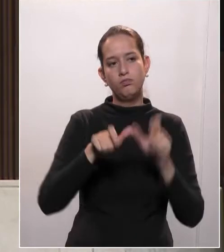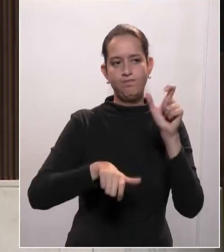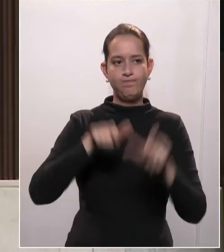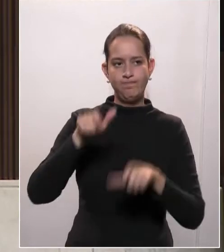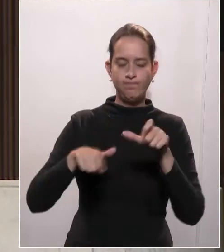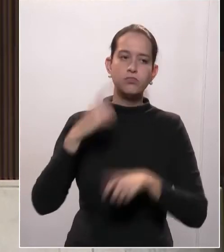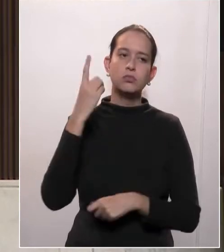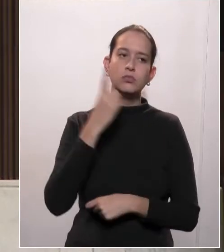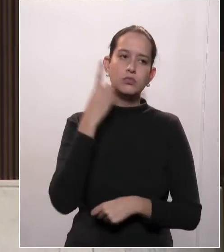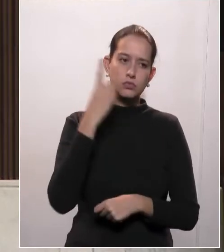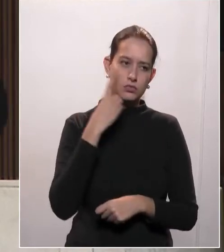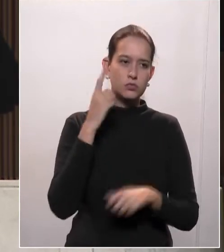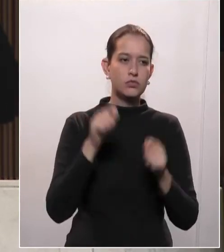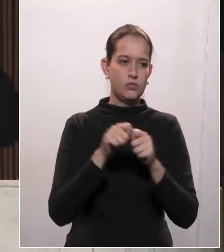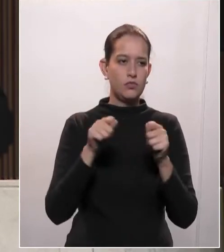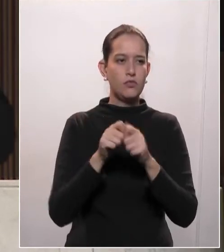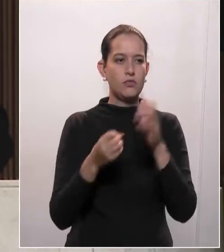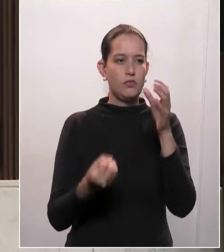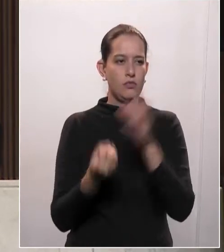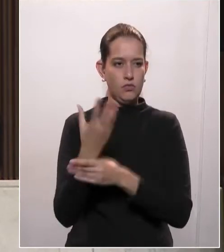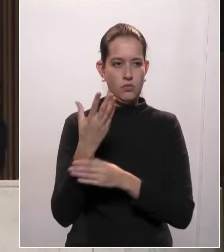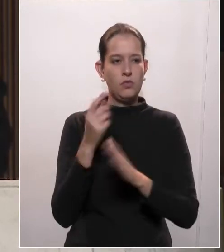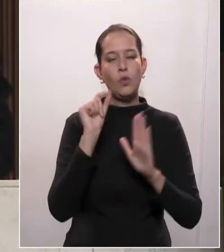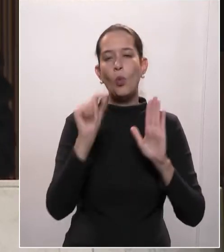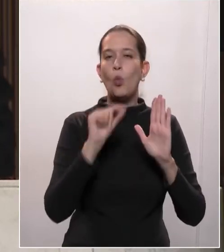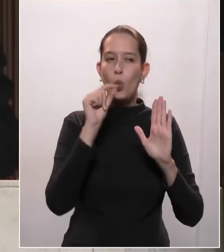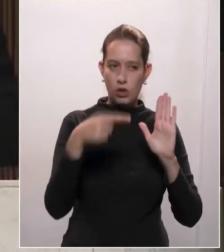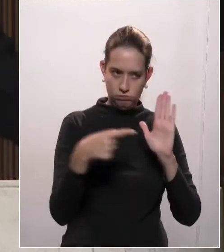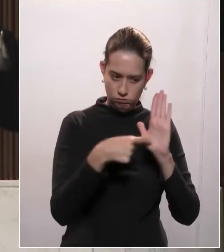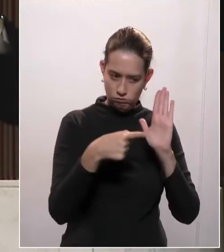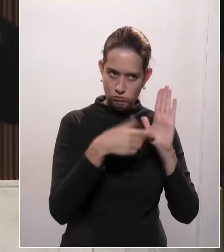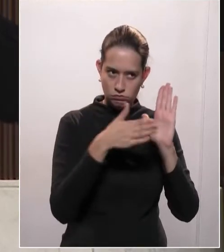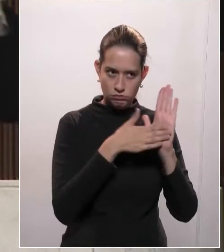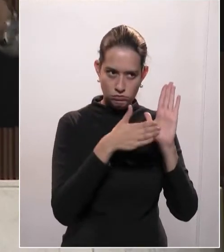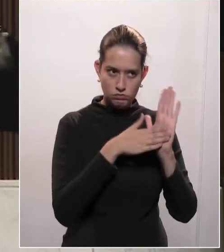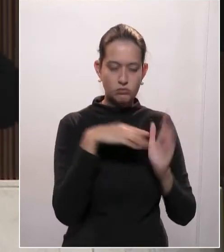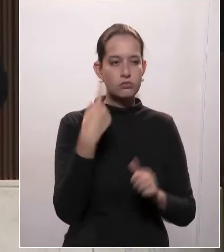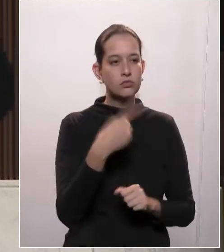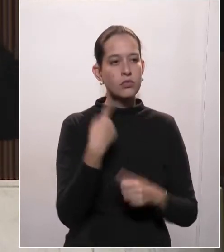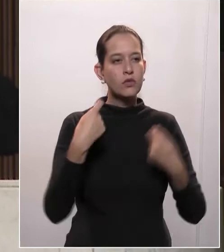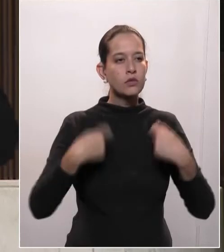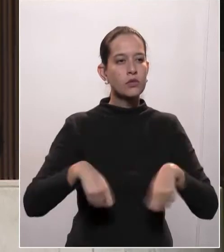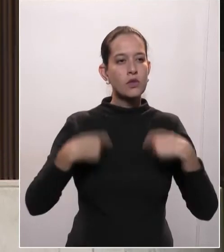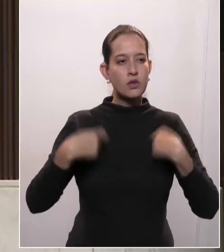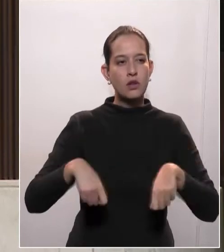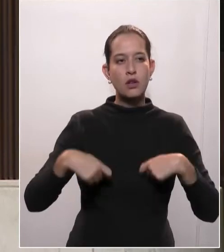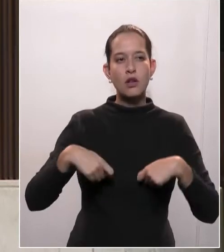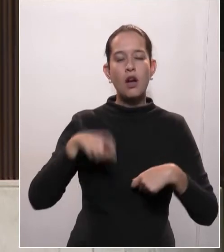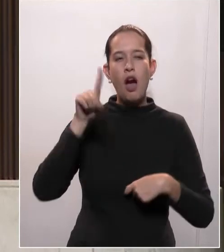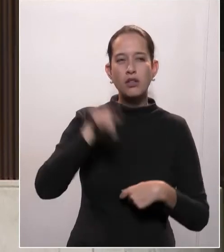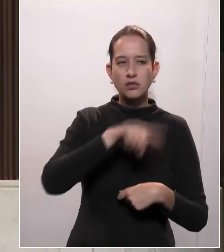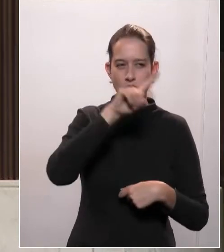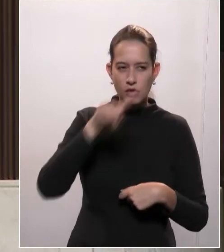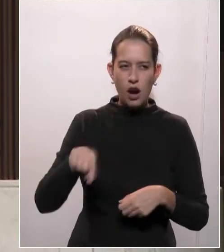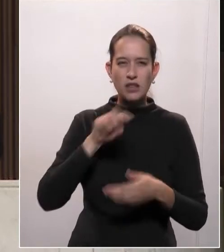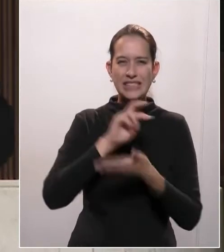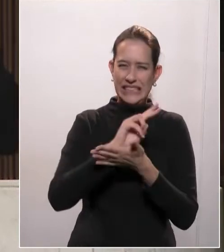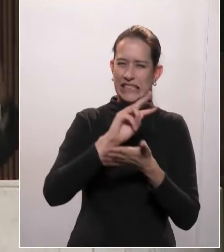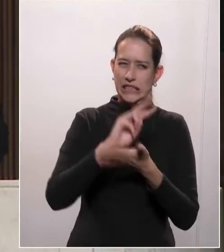de que tenhamos que suspender as mais variadas atividades